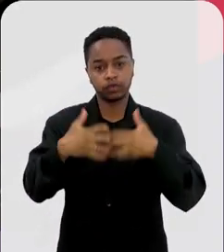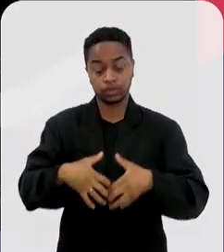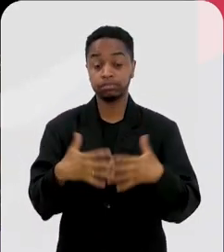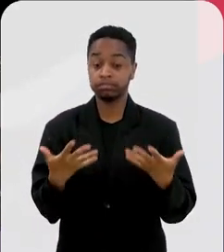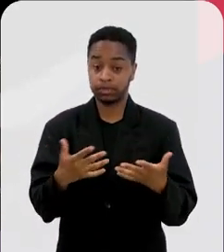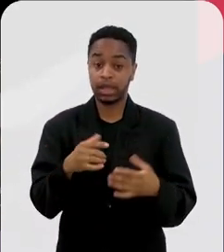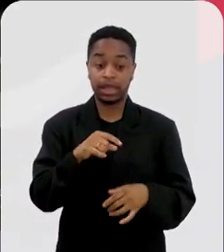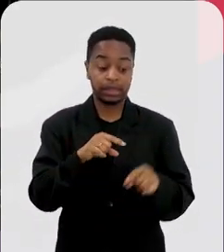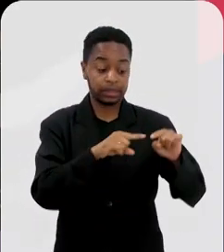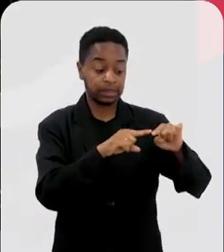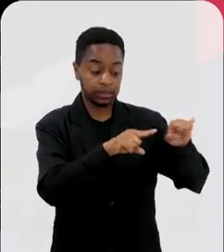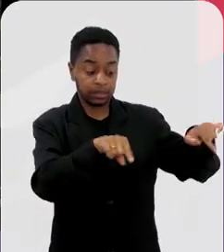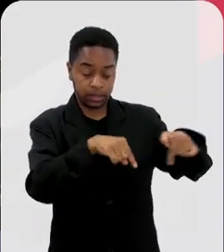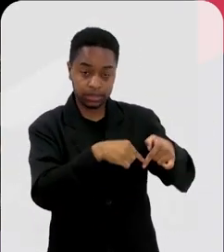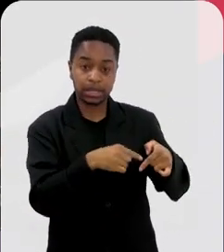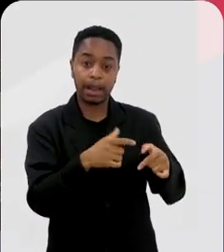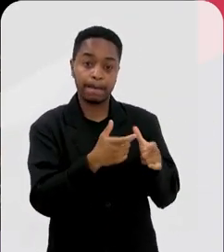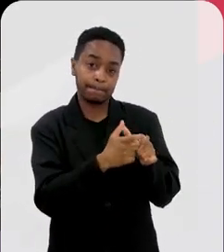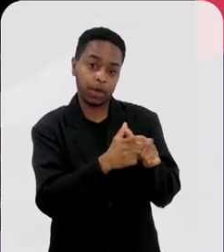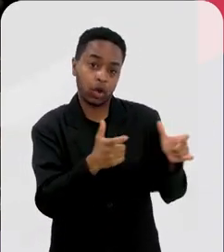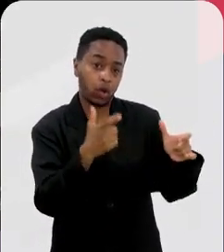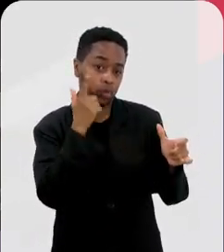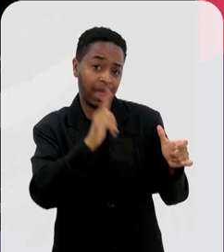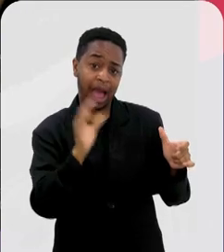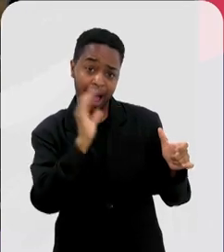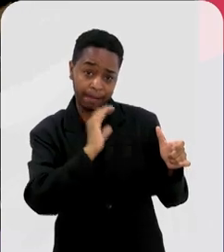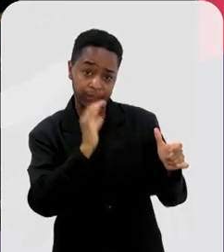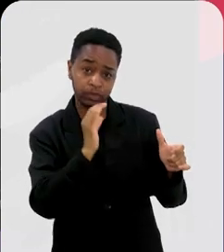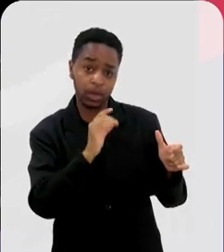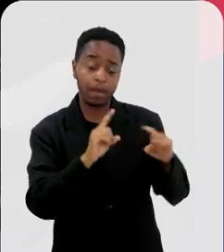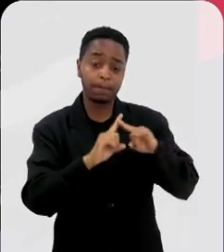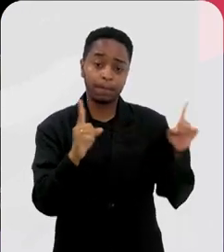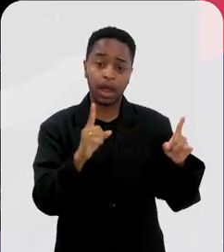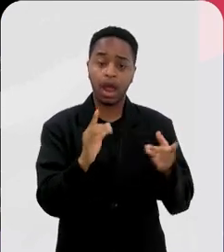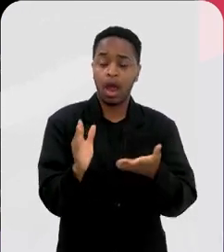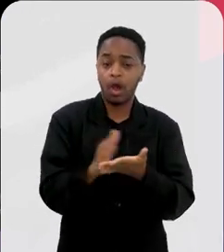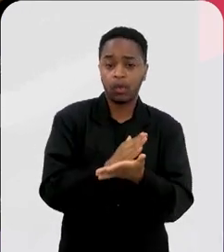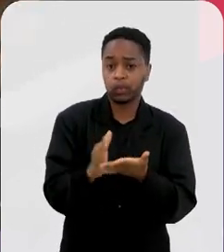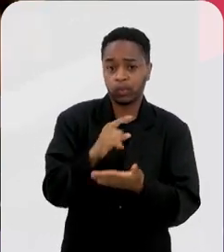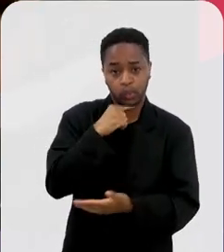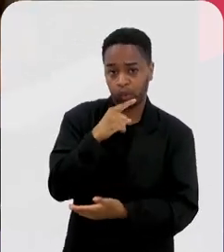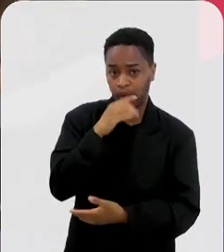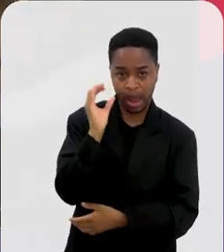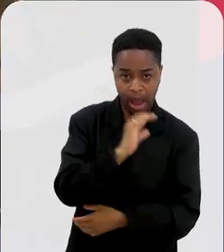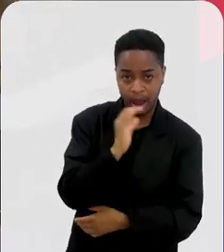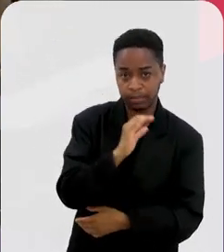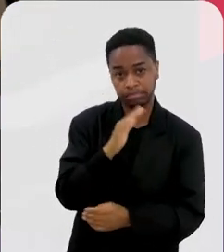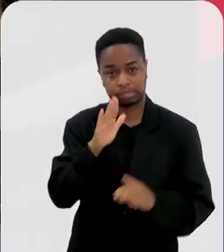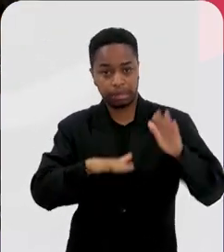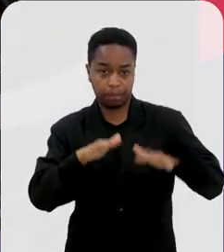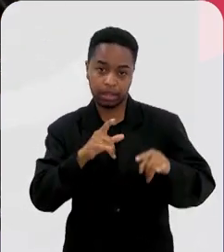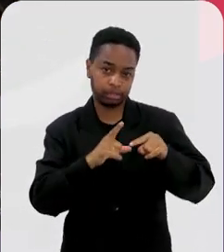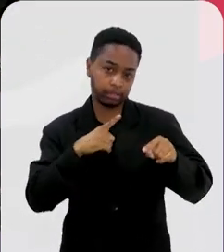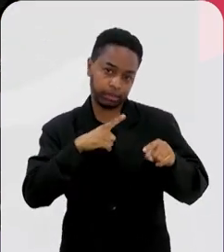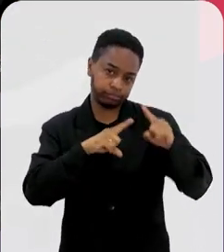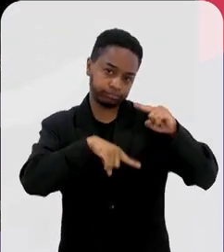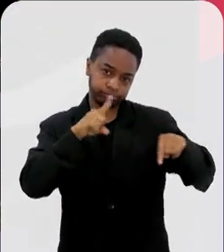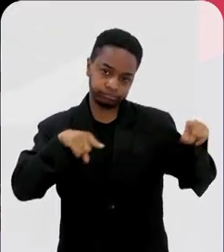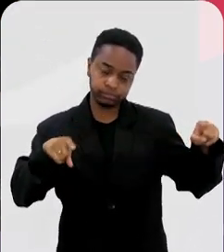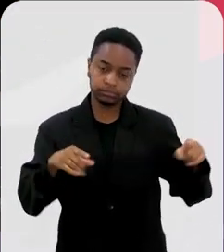foi que parte dos pacientes revertiam mais rápido, parte dos pacientes não tão rápido,